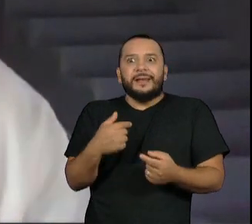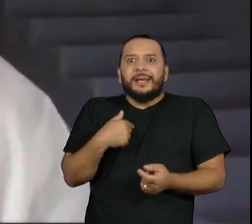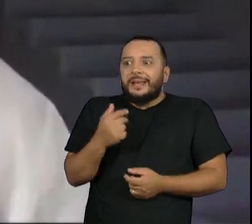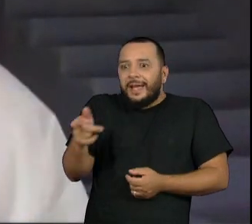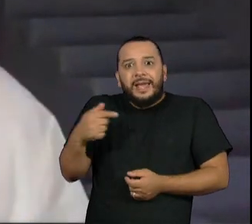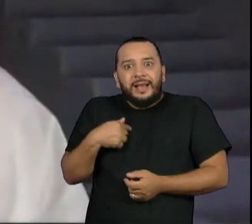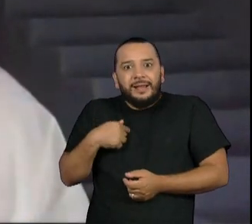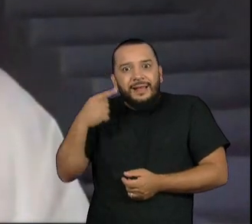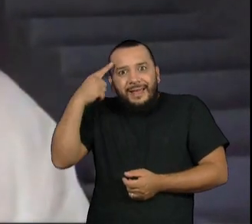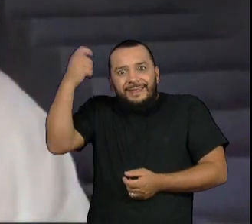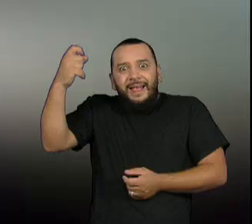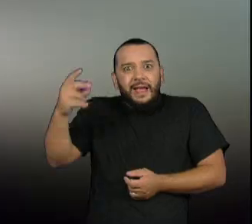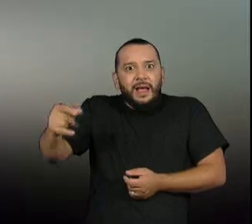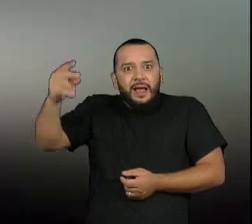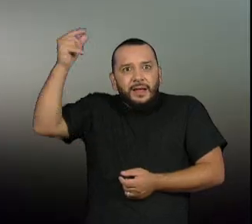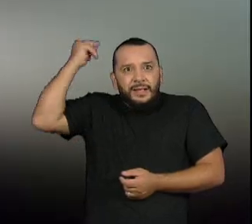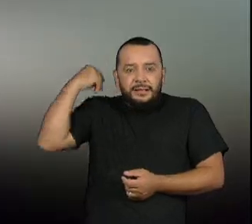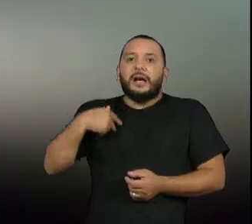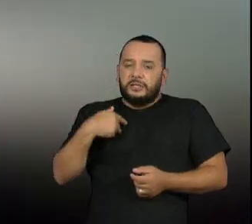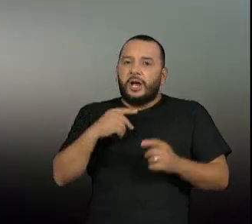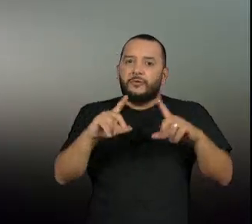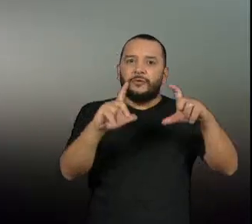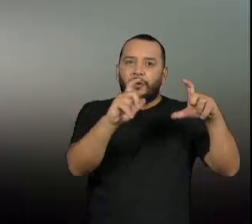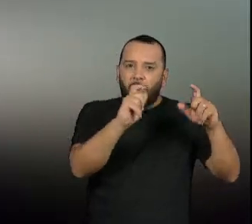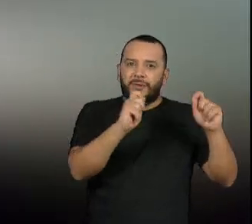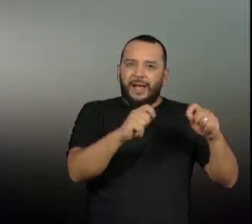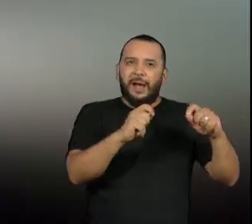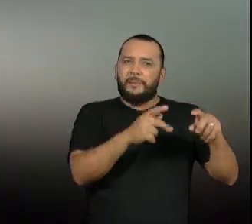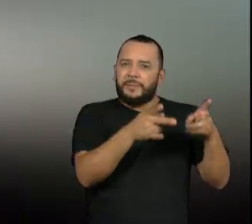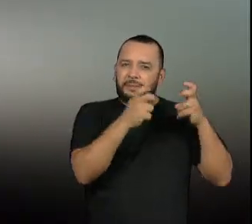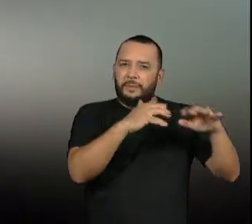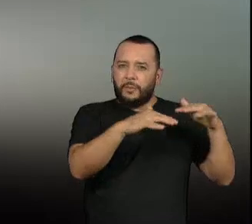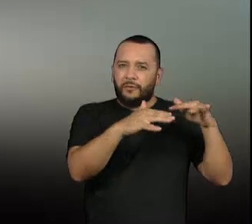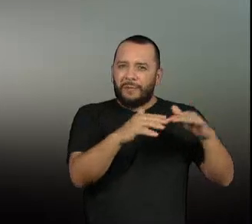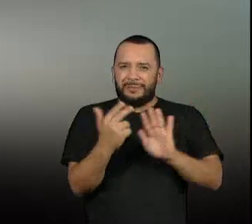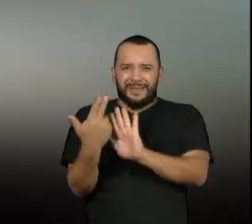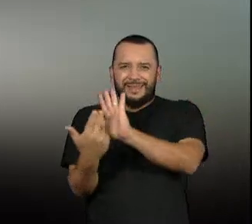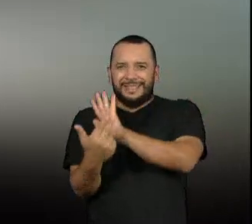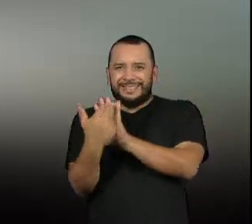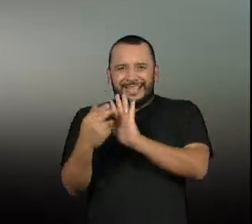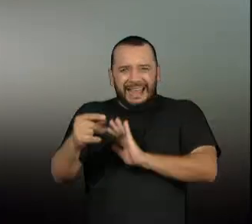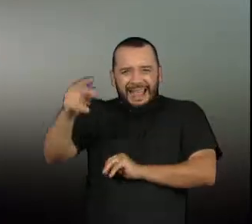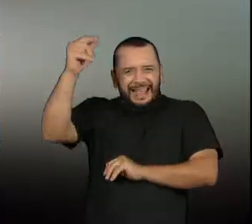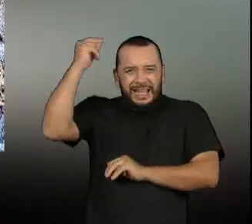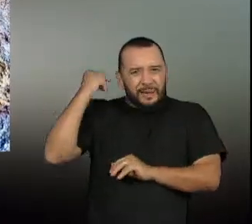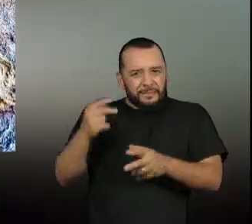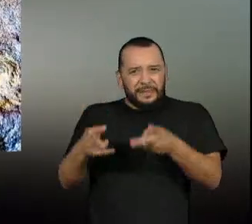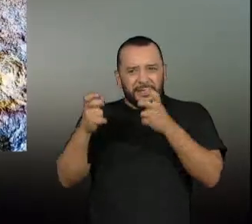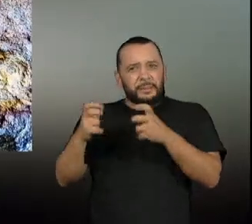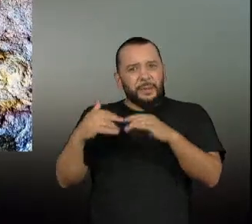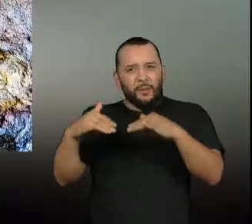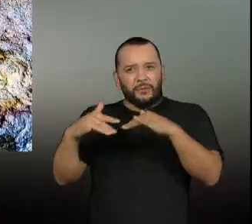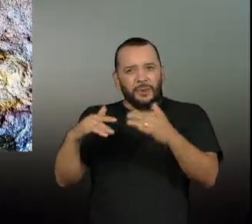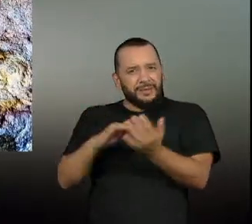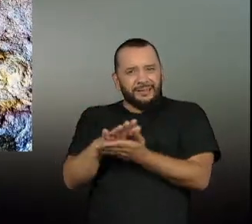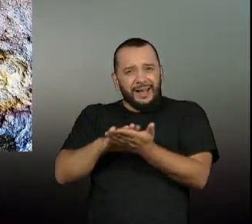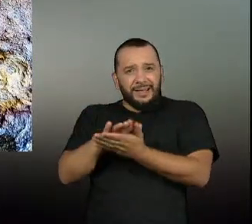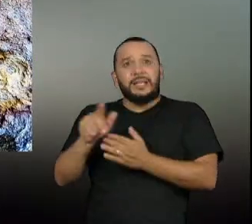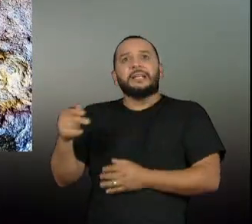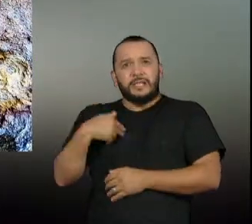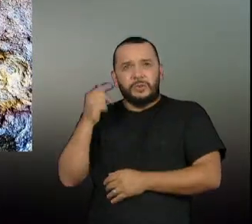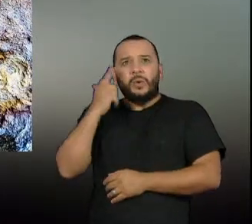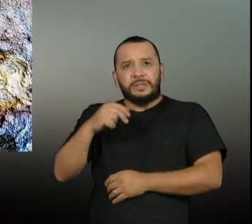consegue retratar isso. Na pré-história, o homem que habitou essa região do Piauí já tinha essa sensibilidade, as pinturas